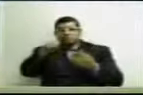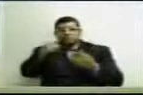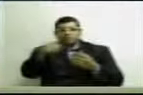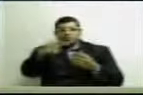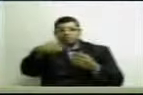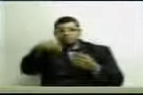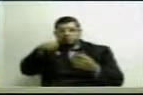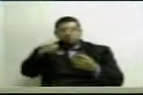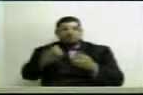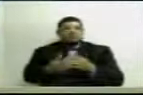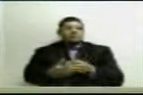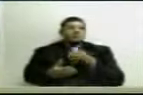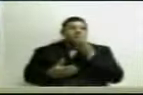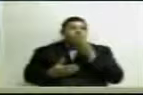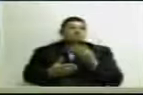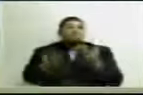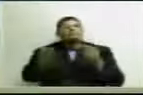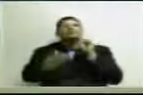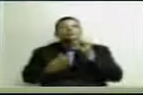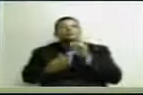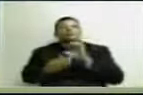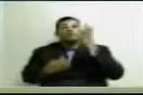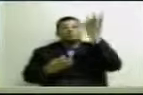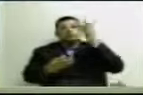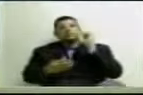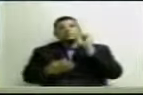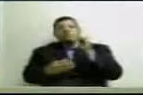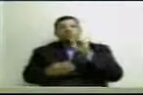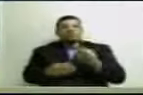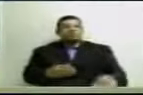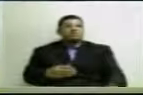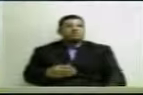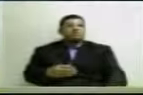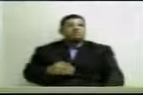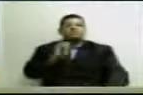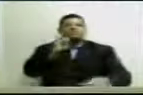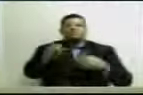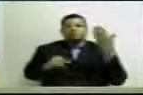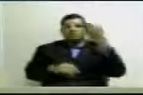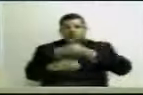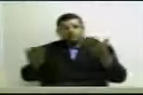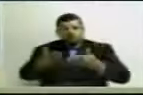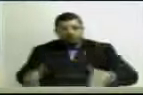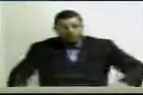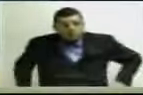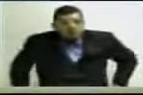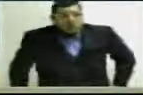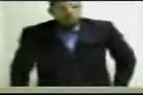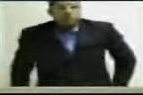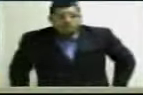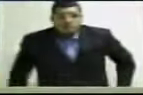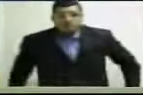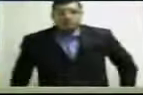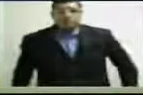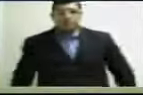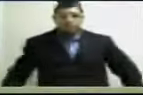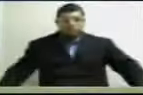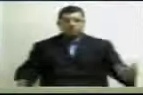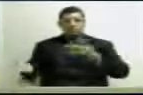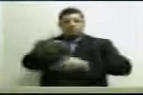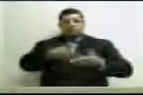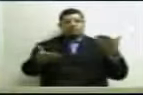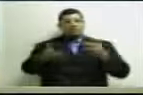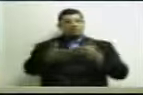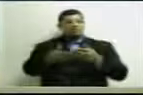,39%. O que que isso significa? Que se nós não tomarmos providências imediatas,